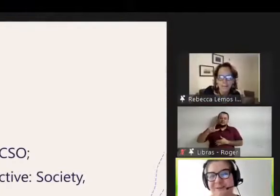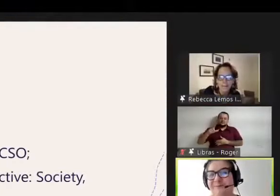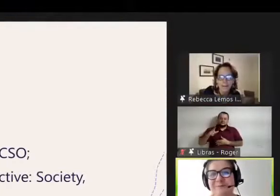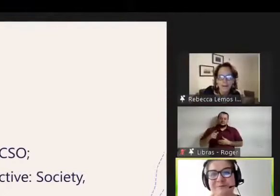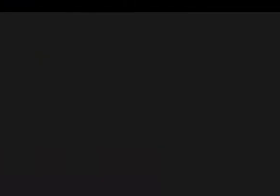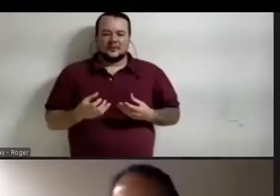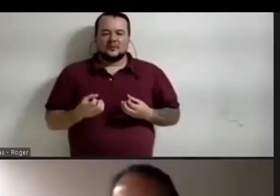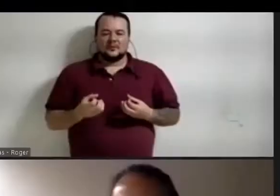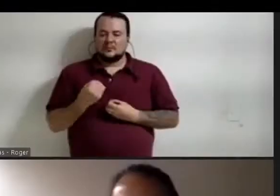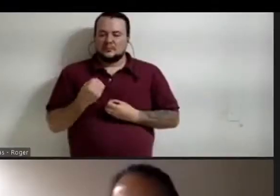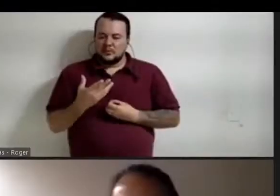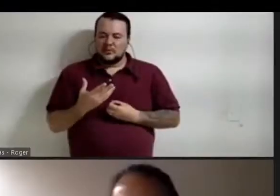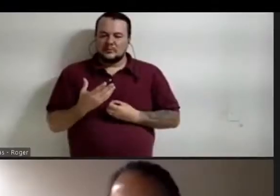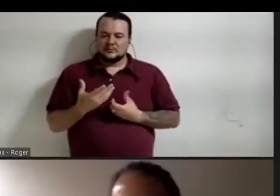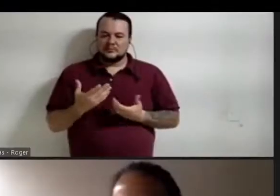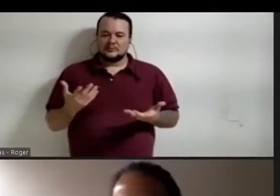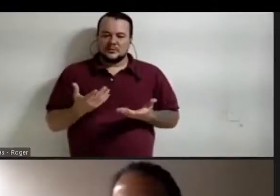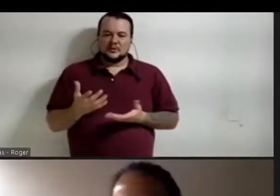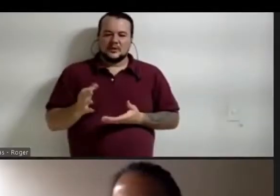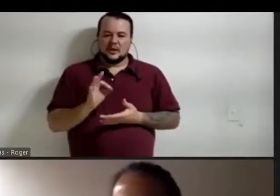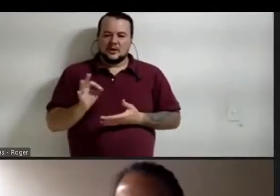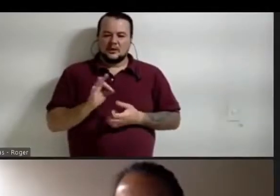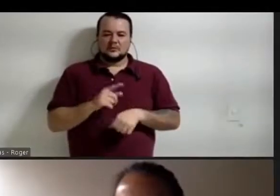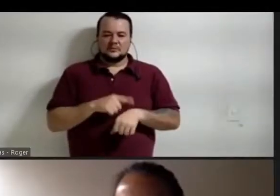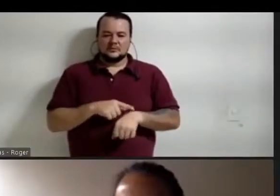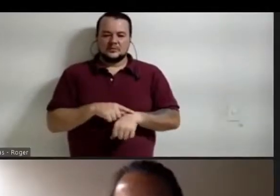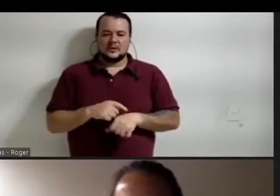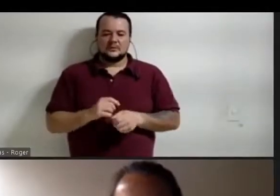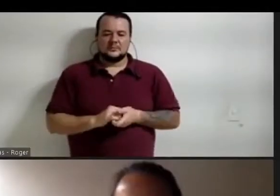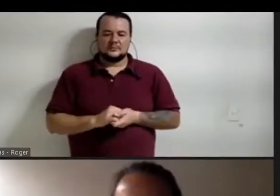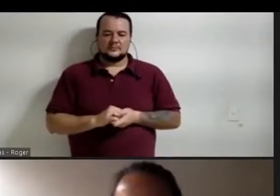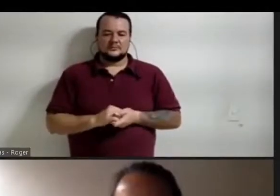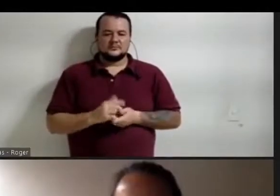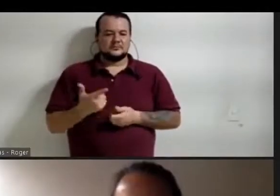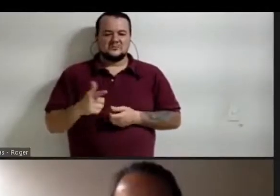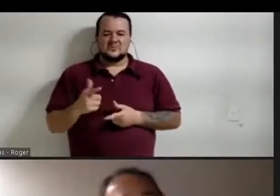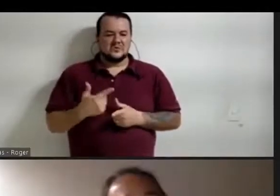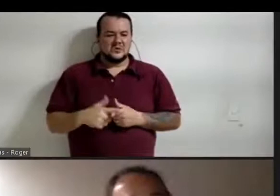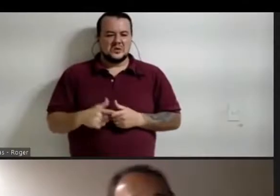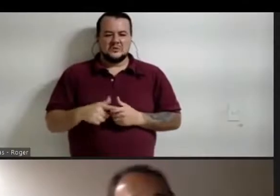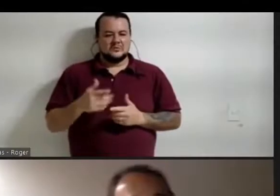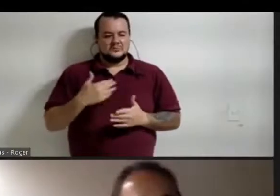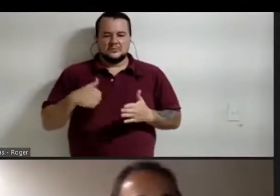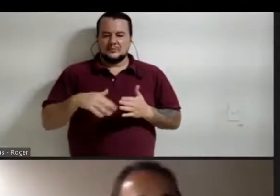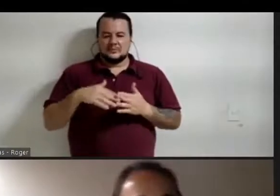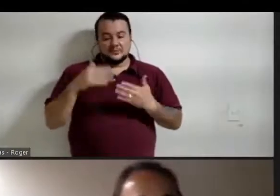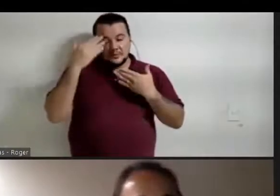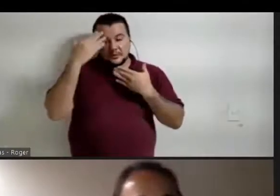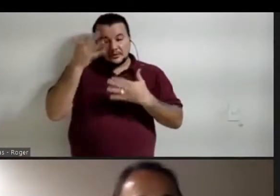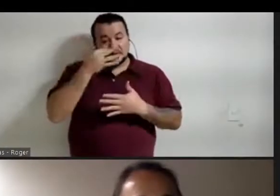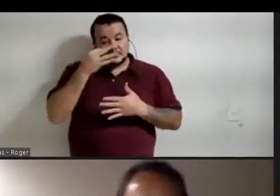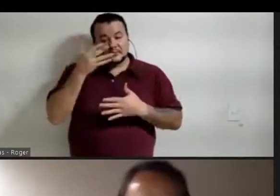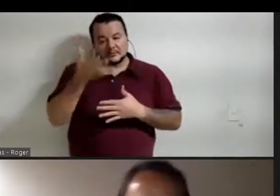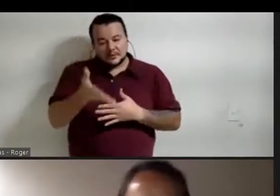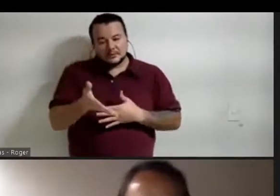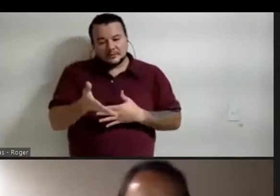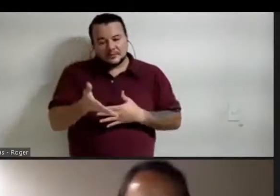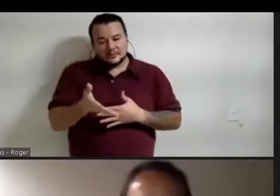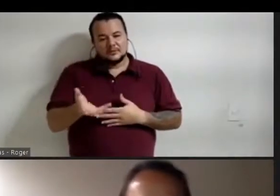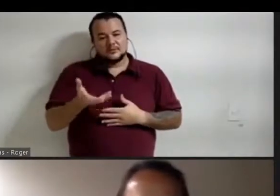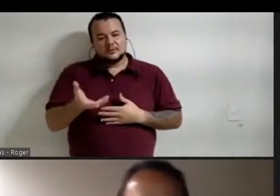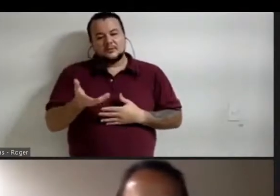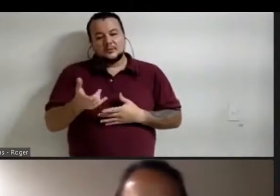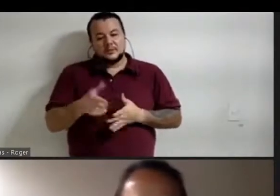do tempo sem problemas Rebeca nós é que agradecemos a sua participação eu queria antes de